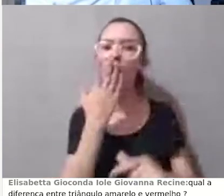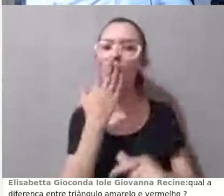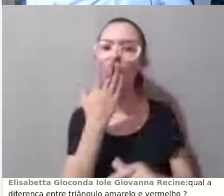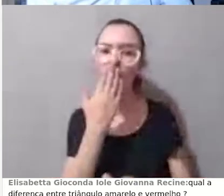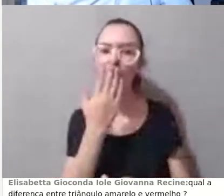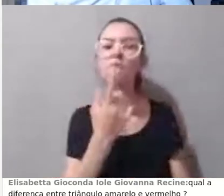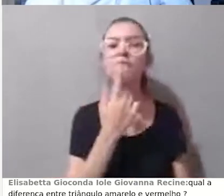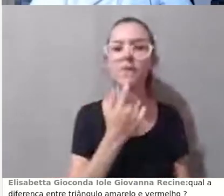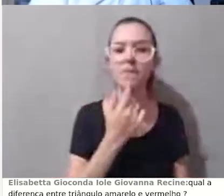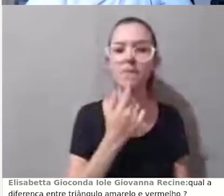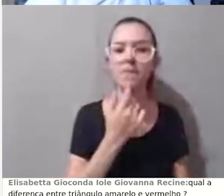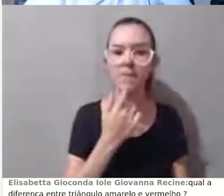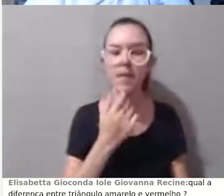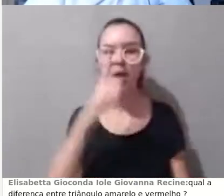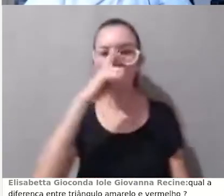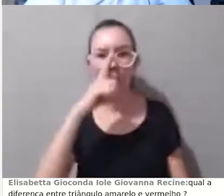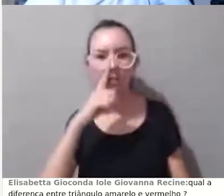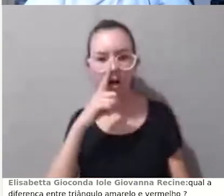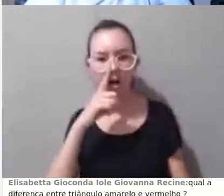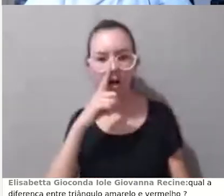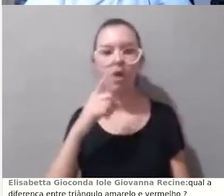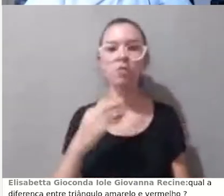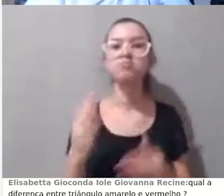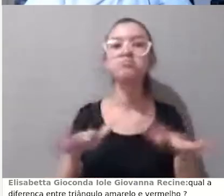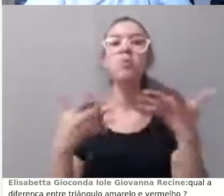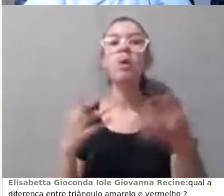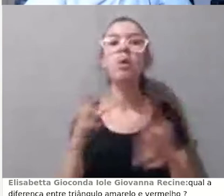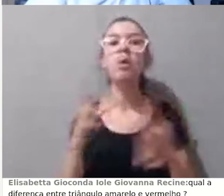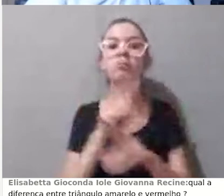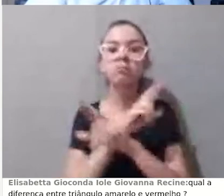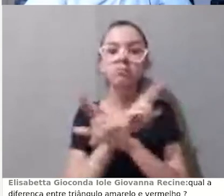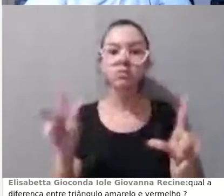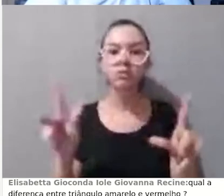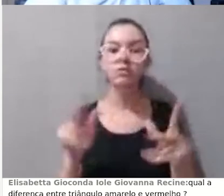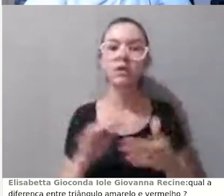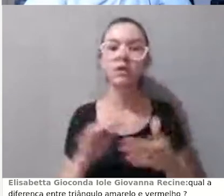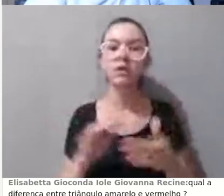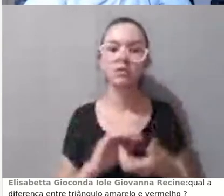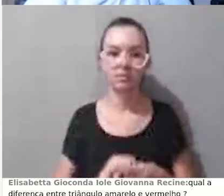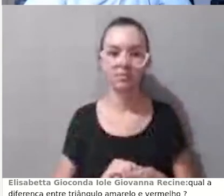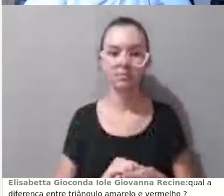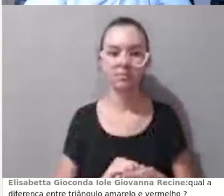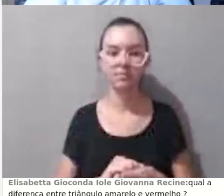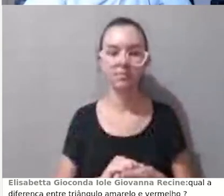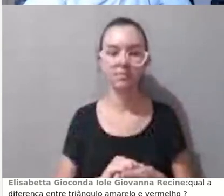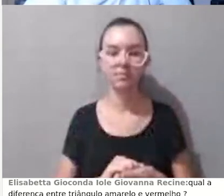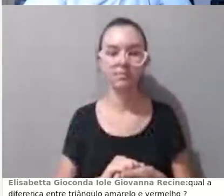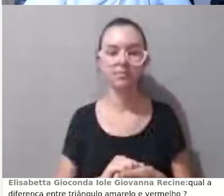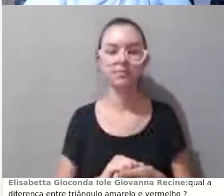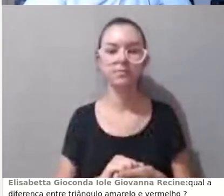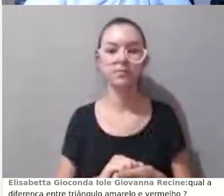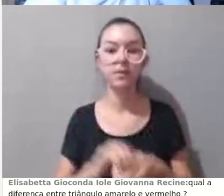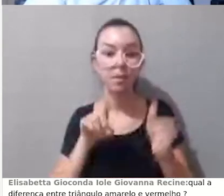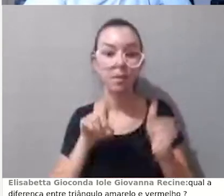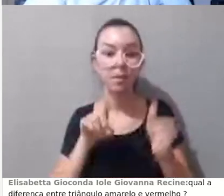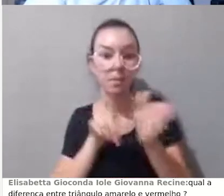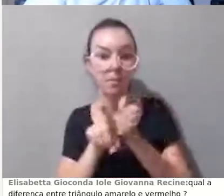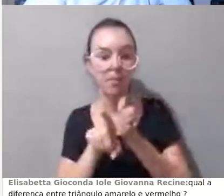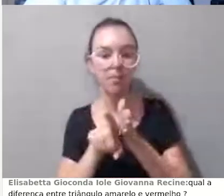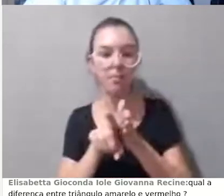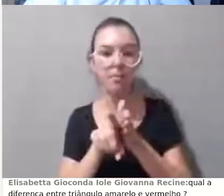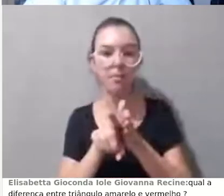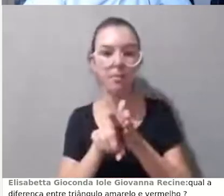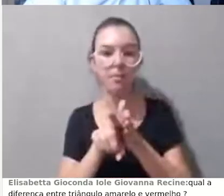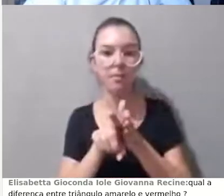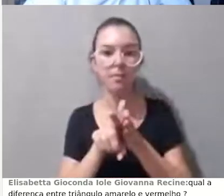O vermelho se eu não me engano. Pois não, pode completar. Não, e eu acho que